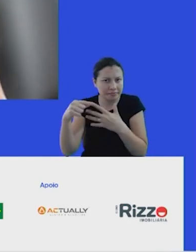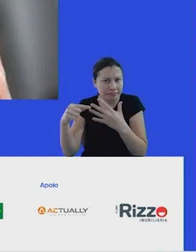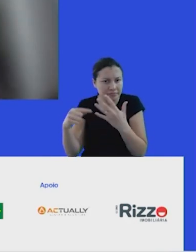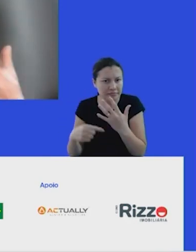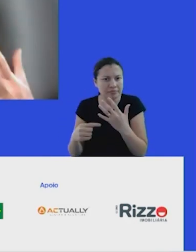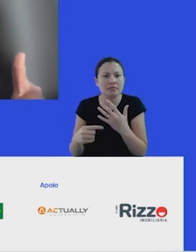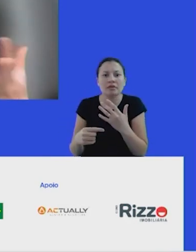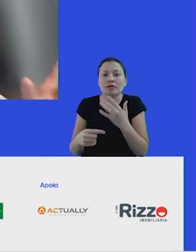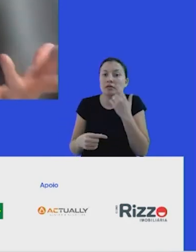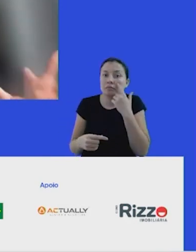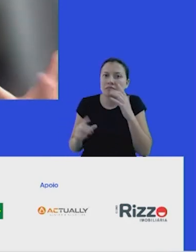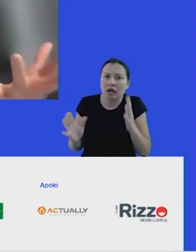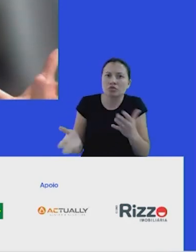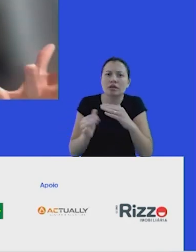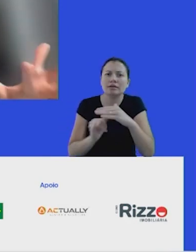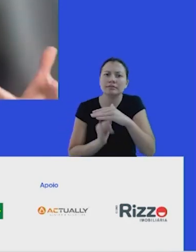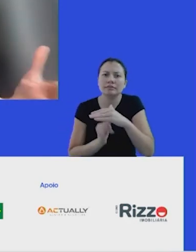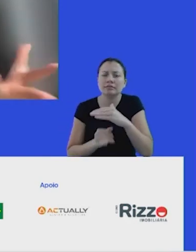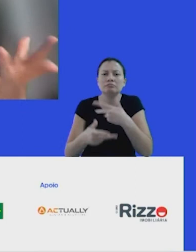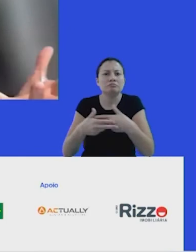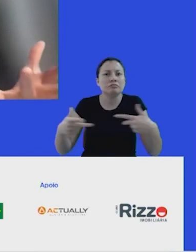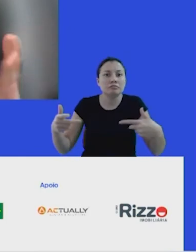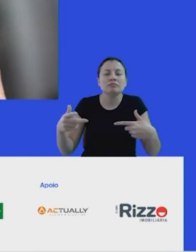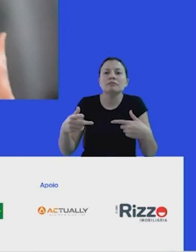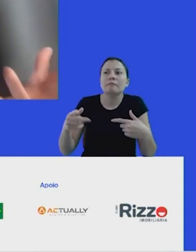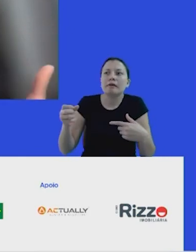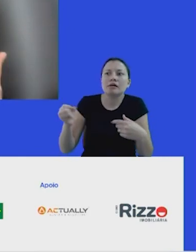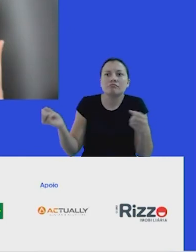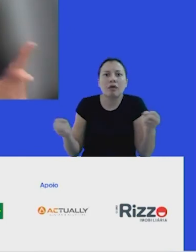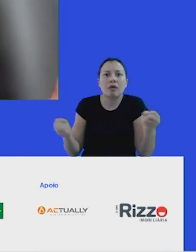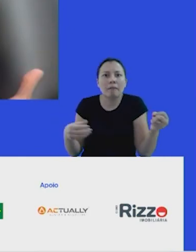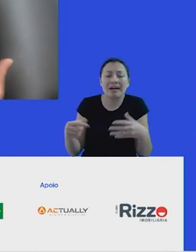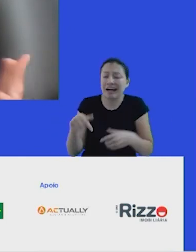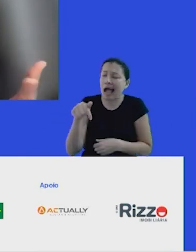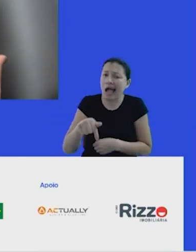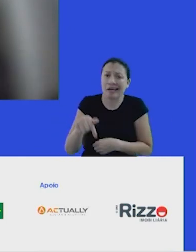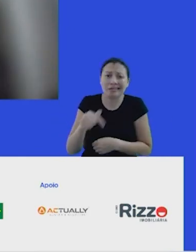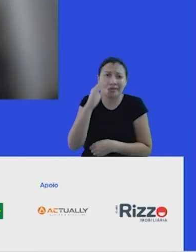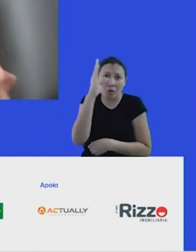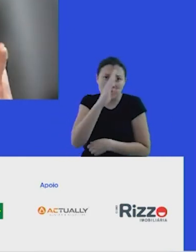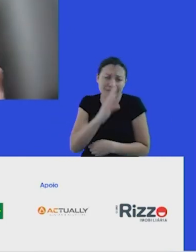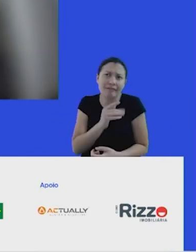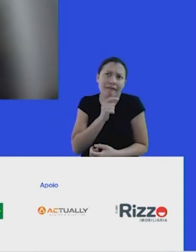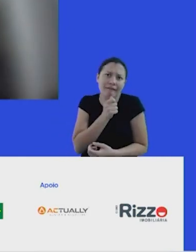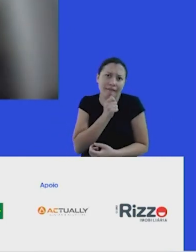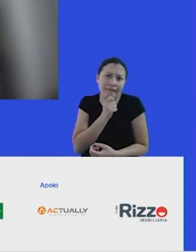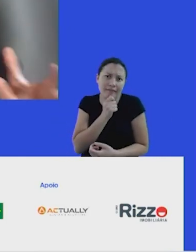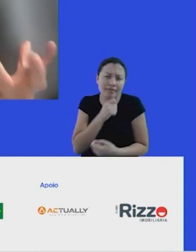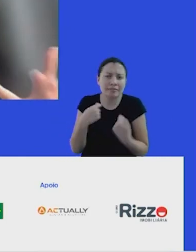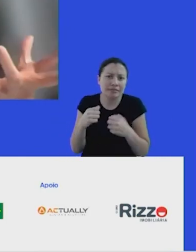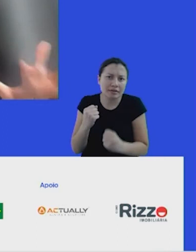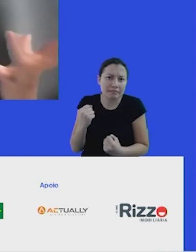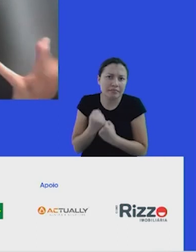para ajudar esse ecossistema de inovação que no Brasil ainda precisa de mais apoio